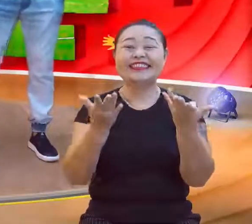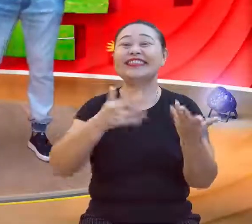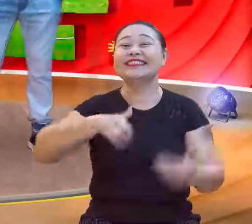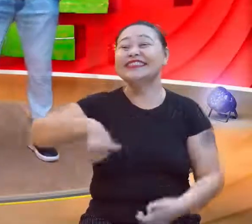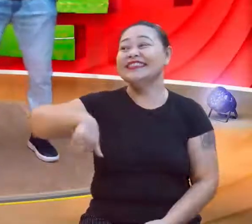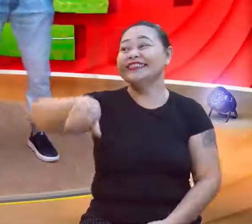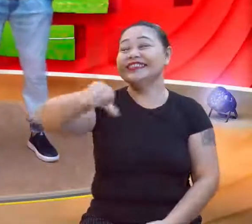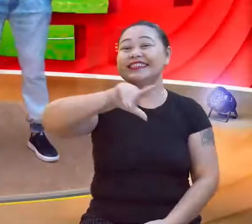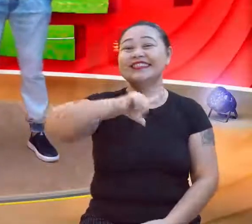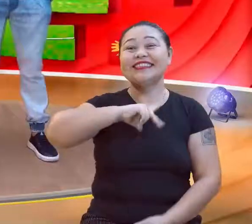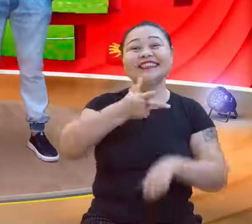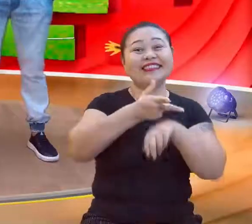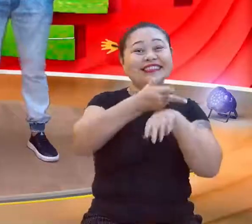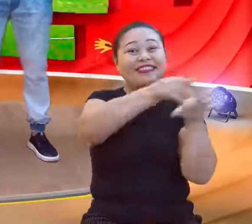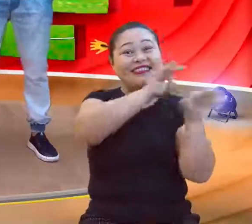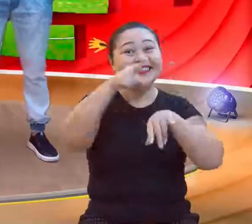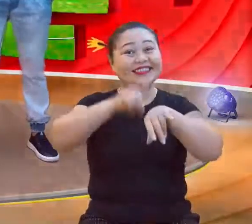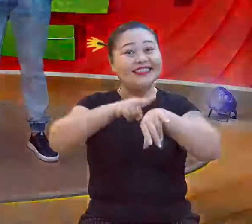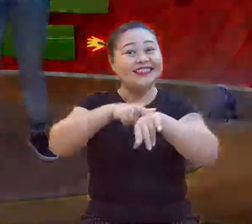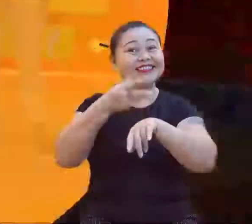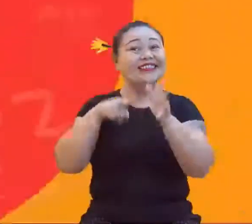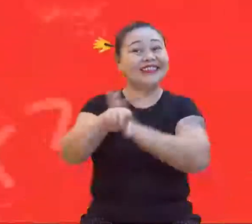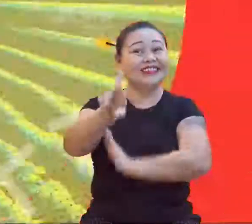solta a vinheta, que é a hora do quiz.